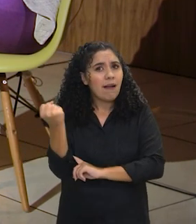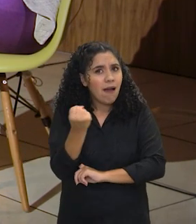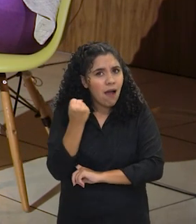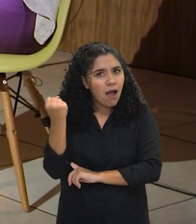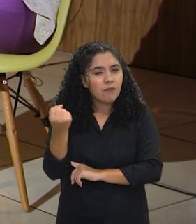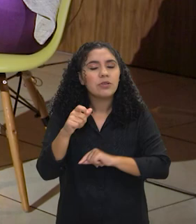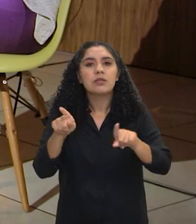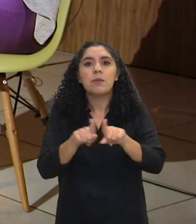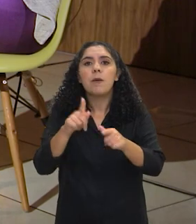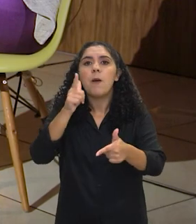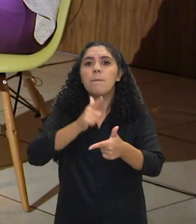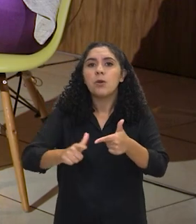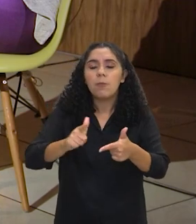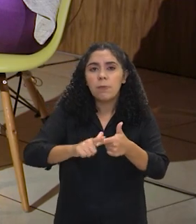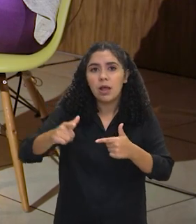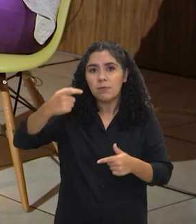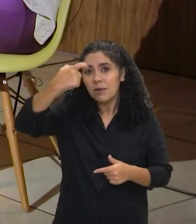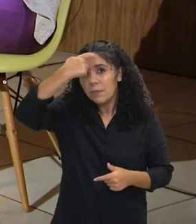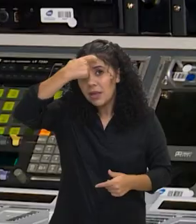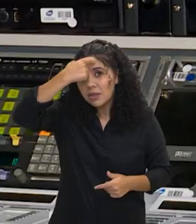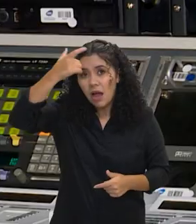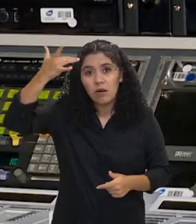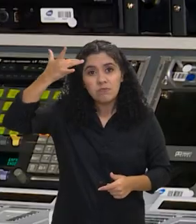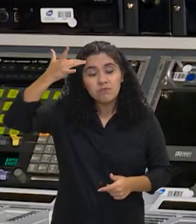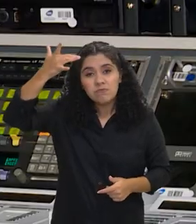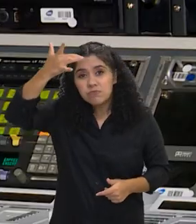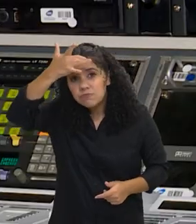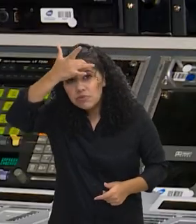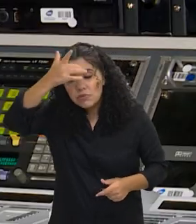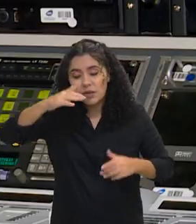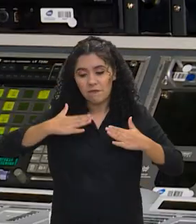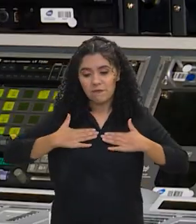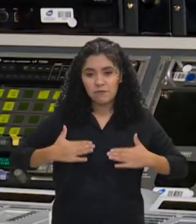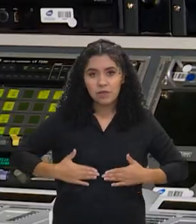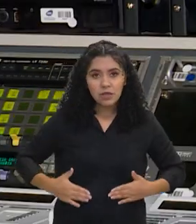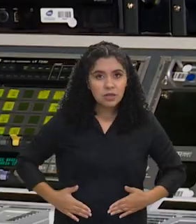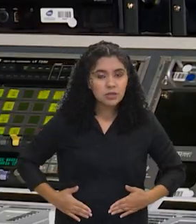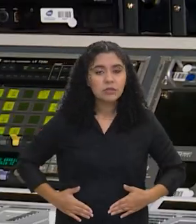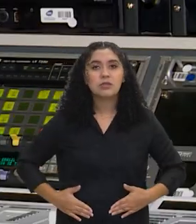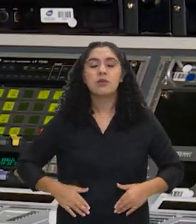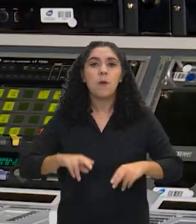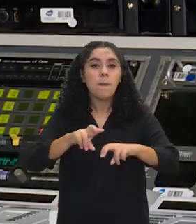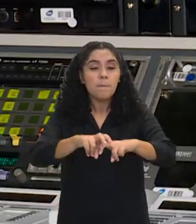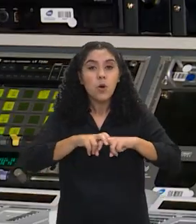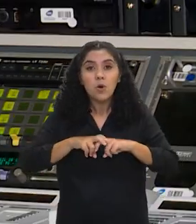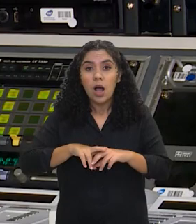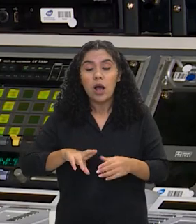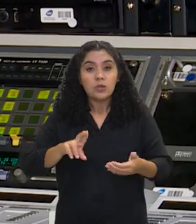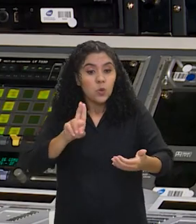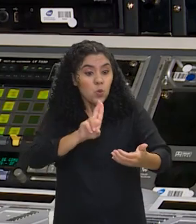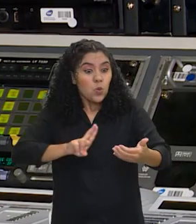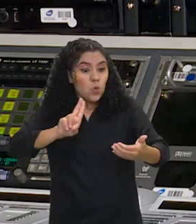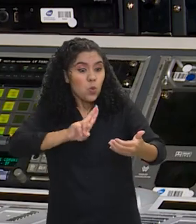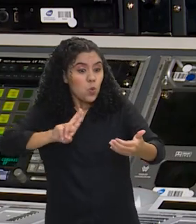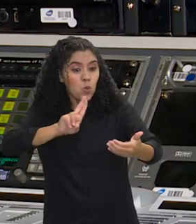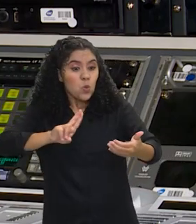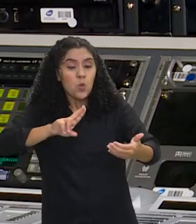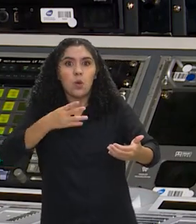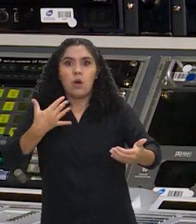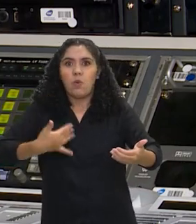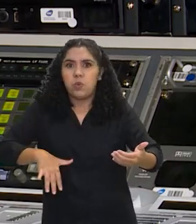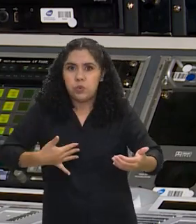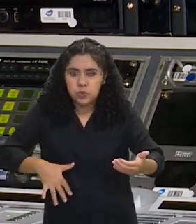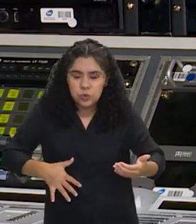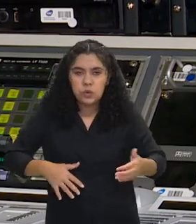saúde mental e físico de crianças, às vezes desde bebês, mas também crianças e adolescentes por conta do uso excessivo de telas.